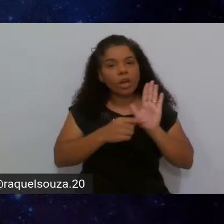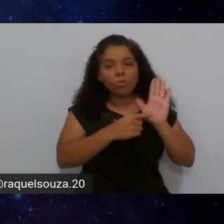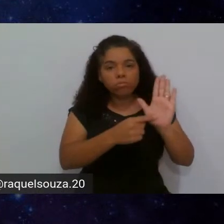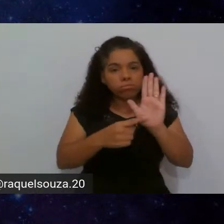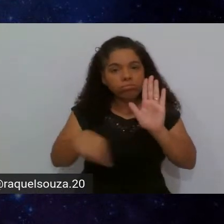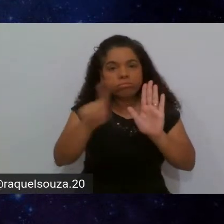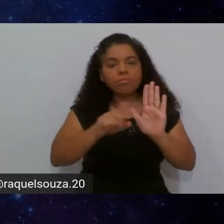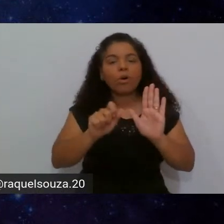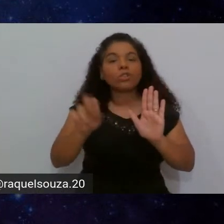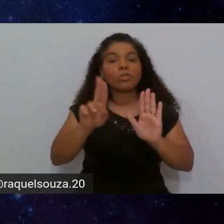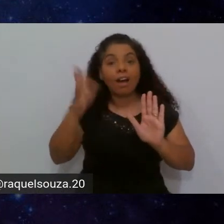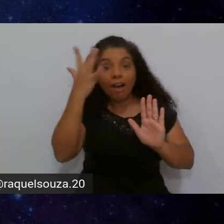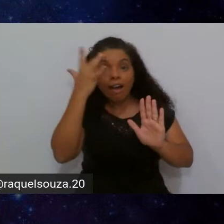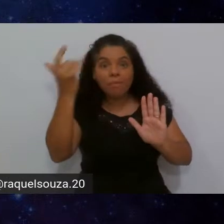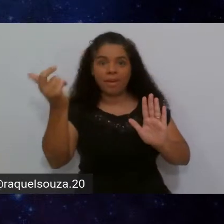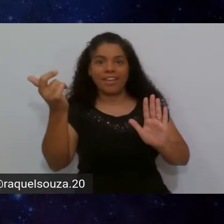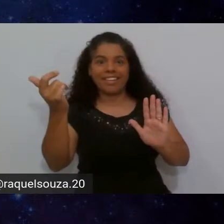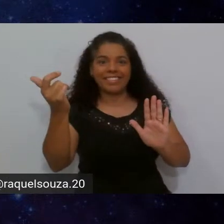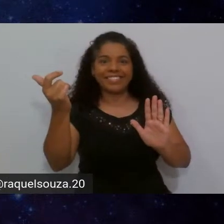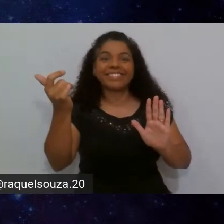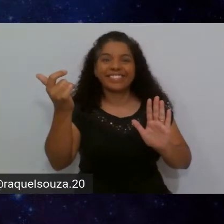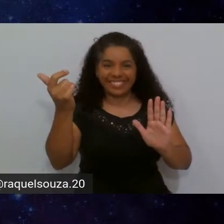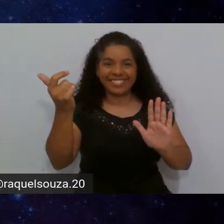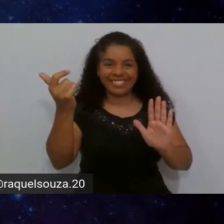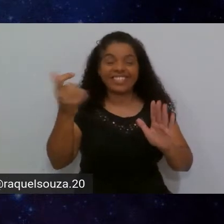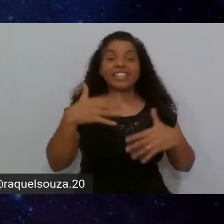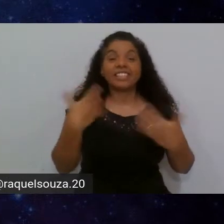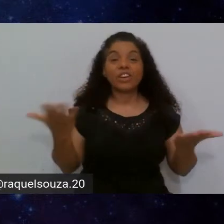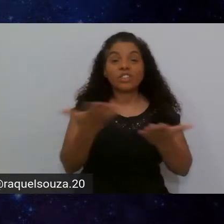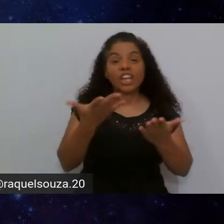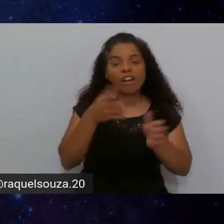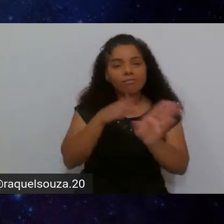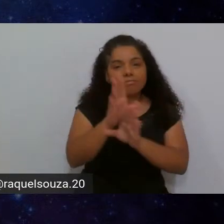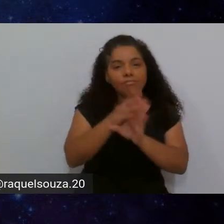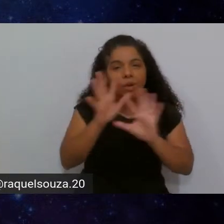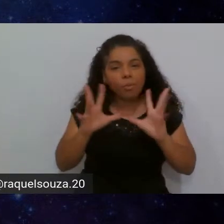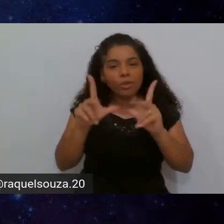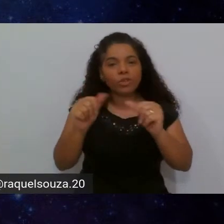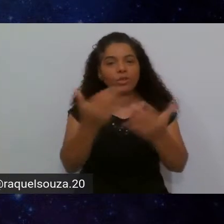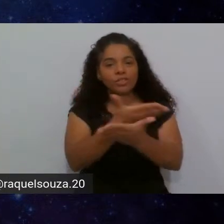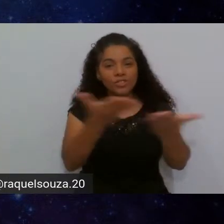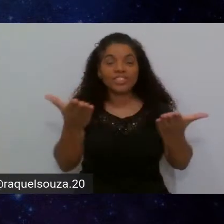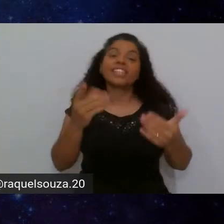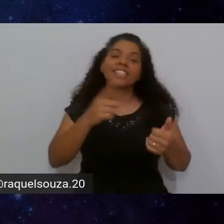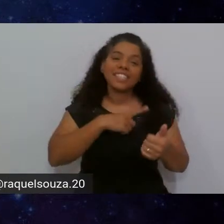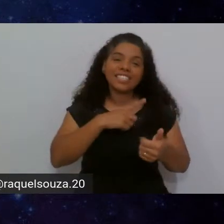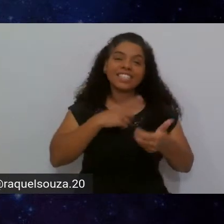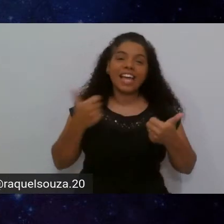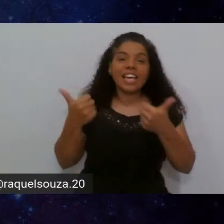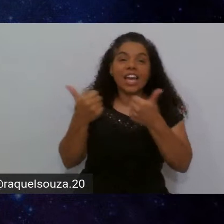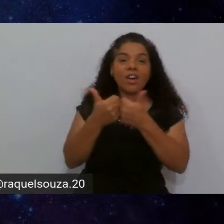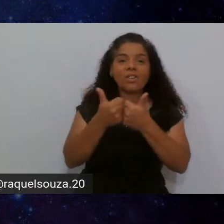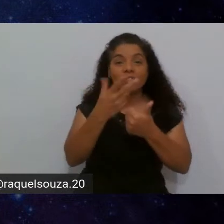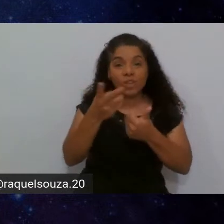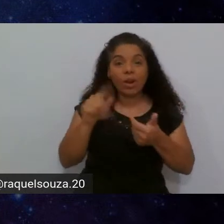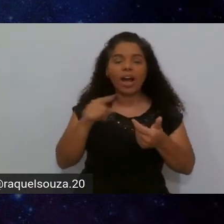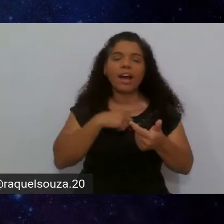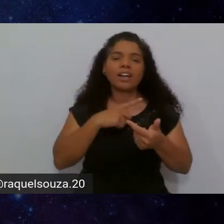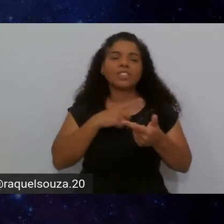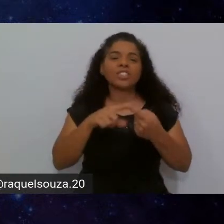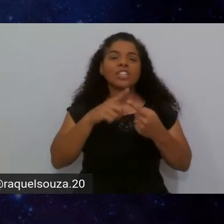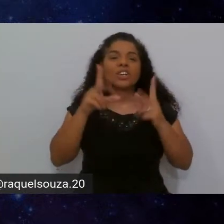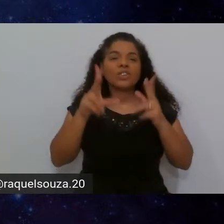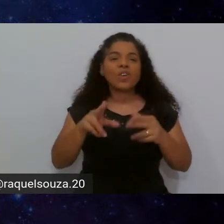usar amanhã. Então, o que eu já recomendo para todos vocês é que vocês tenham ao seu lado aí, como o